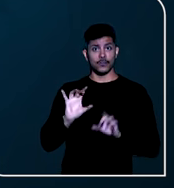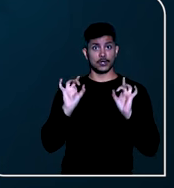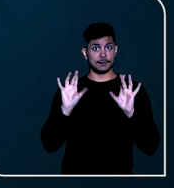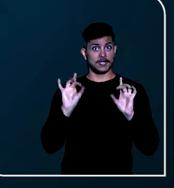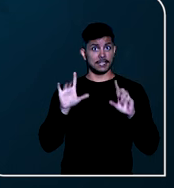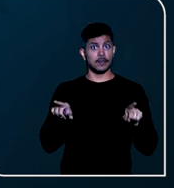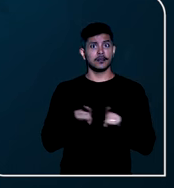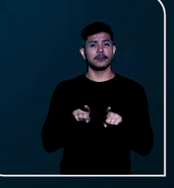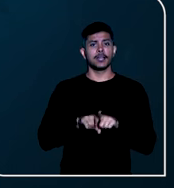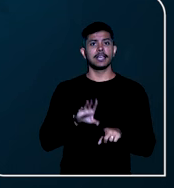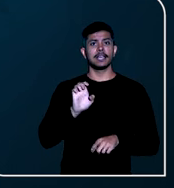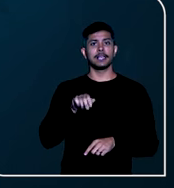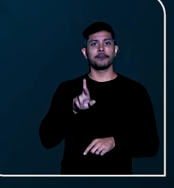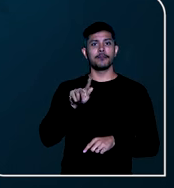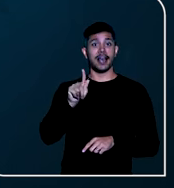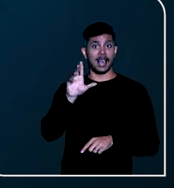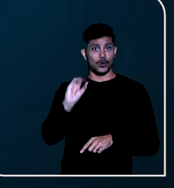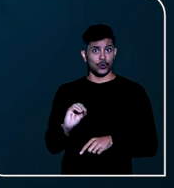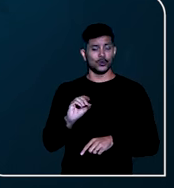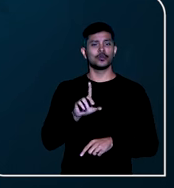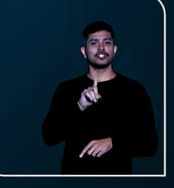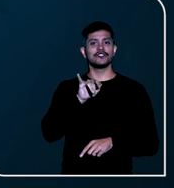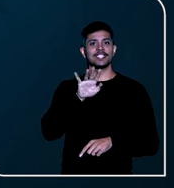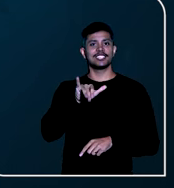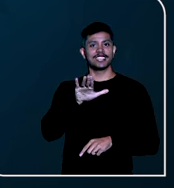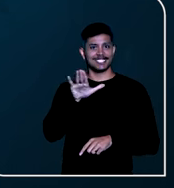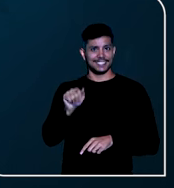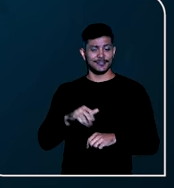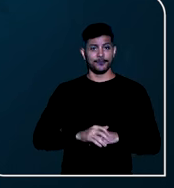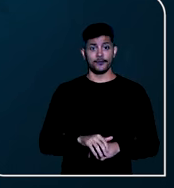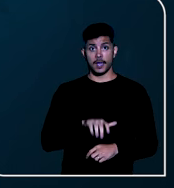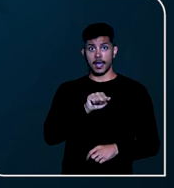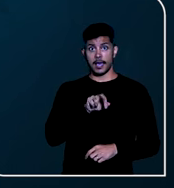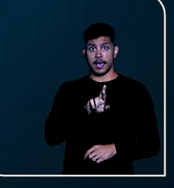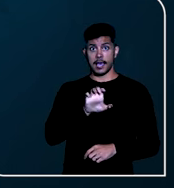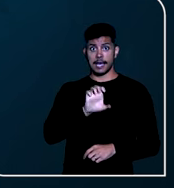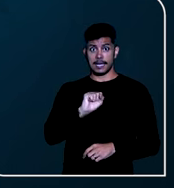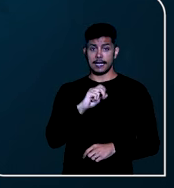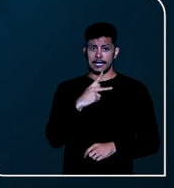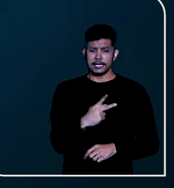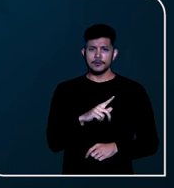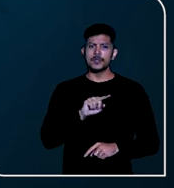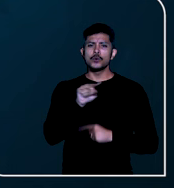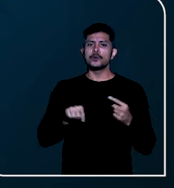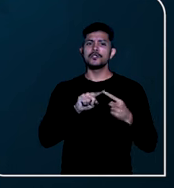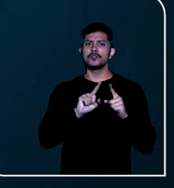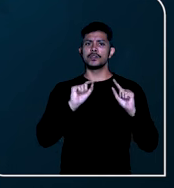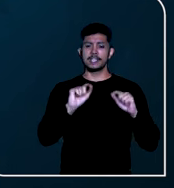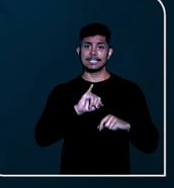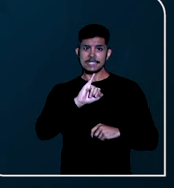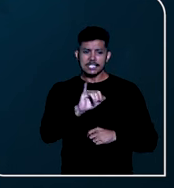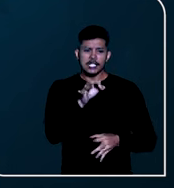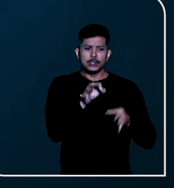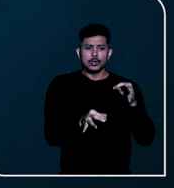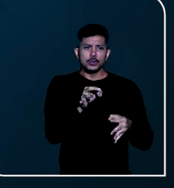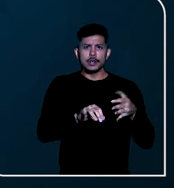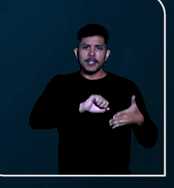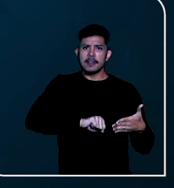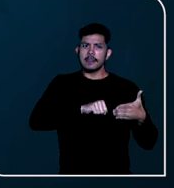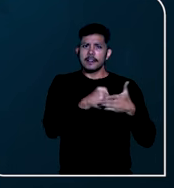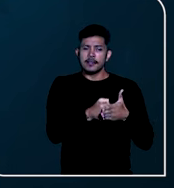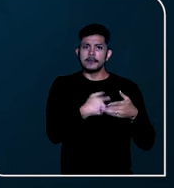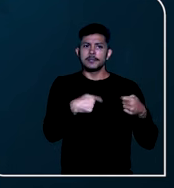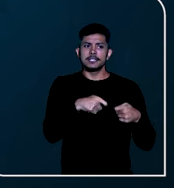e os embargos de divergência. O Aresp é utilizado para tentar destravar um julgamento que esteja em um